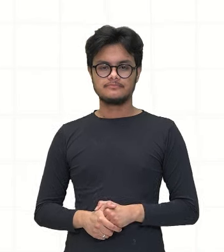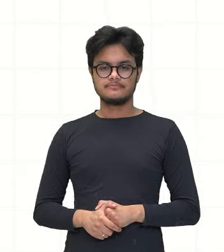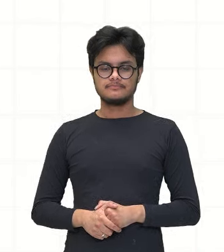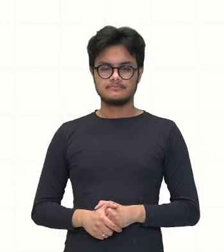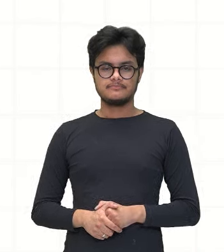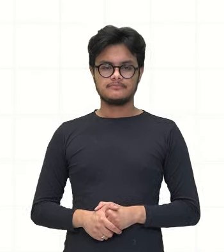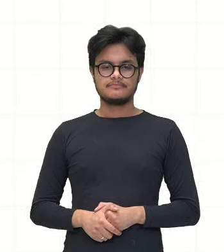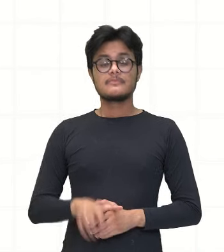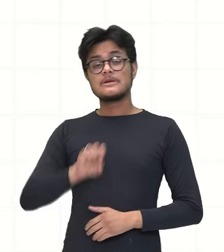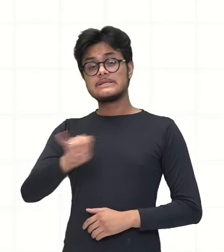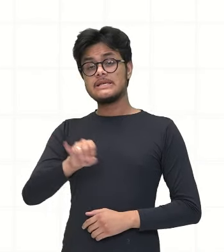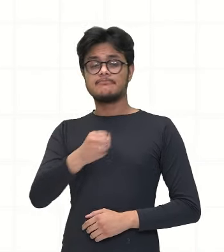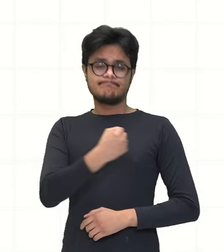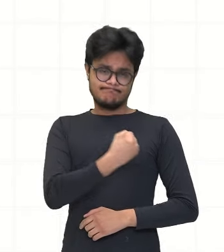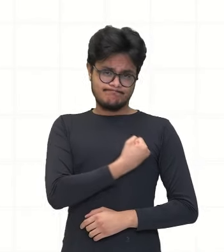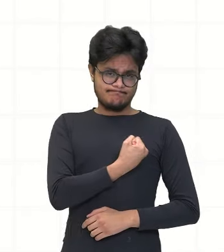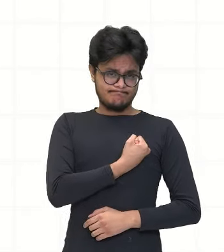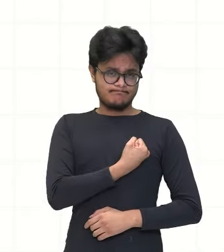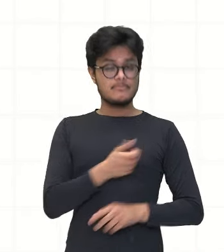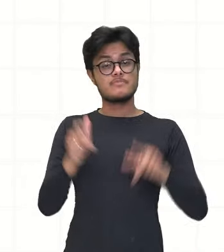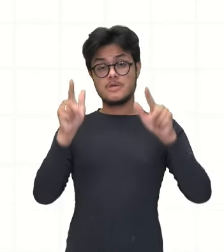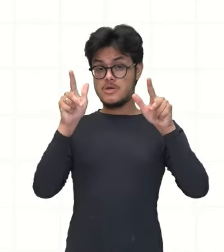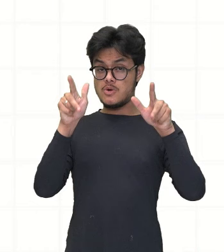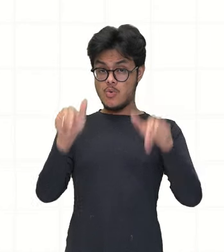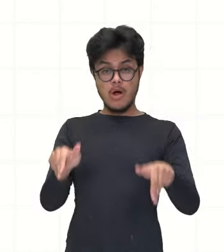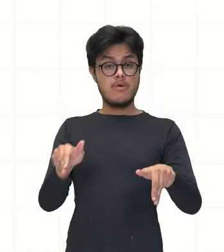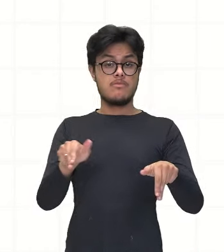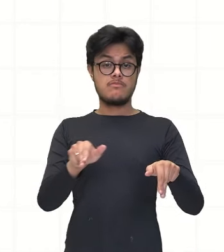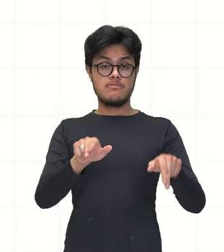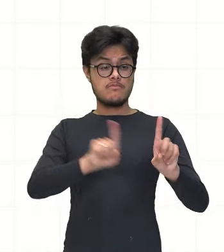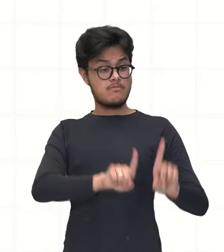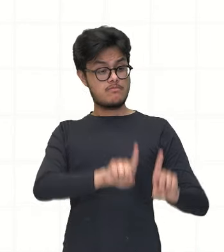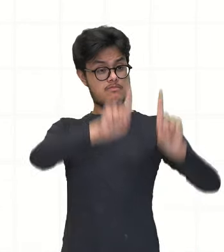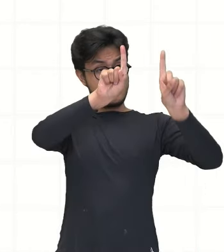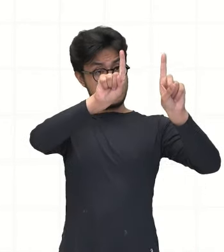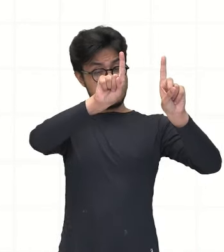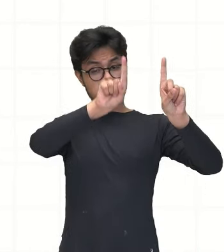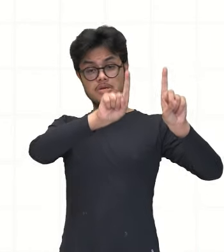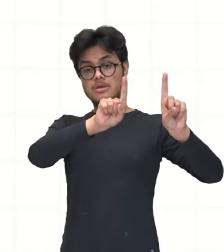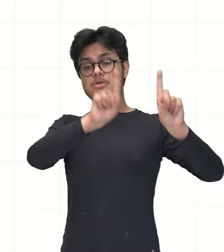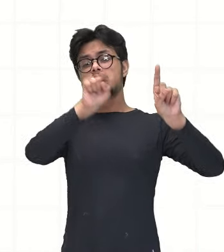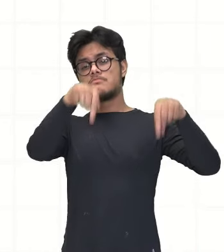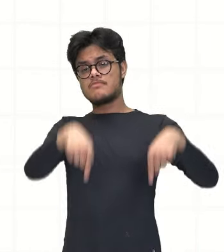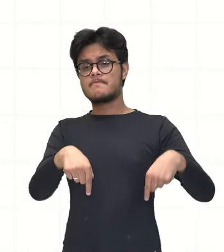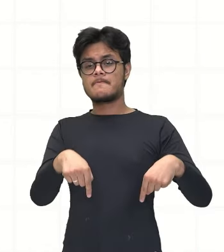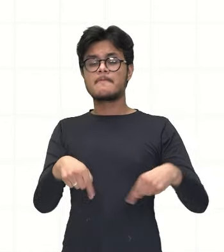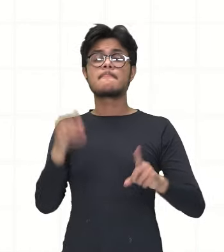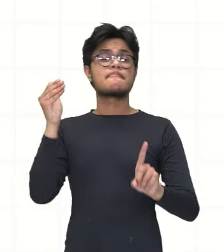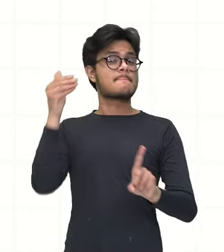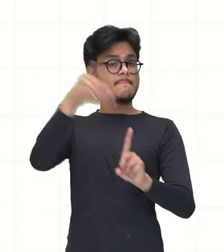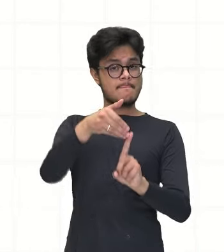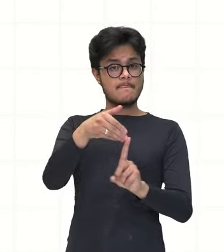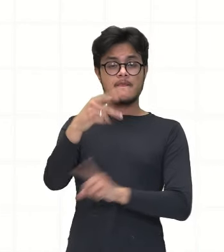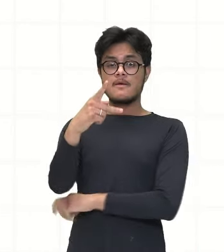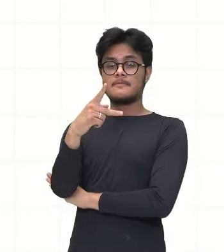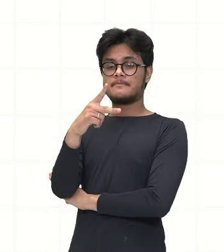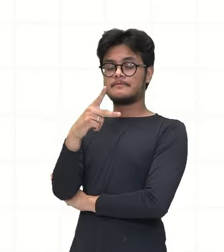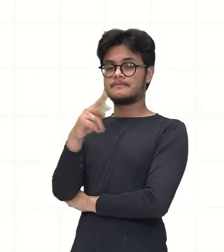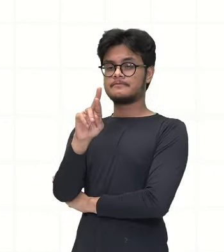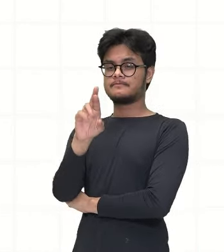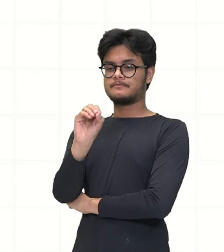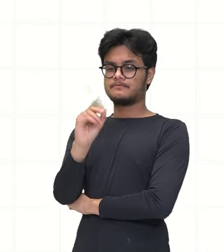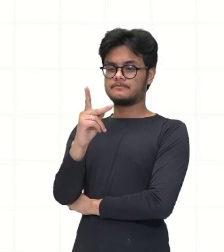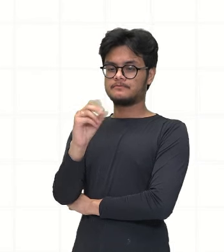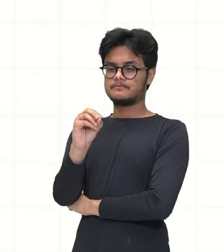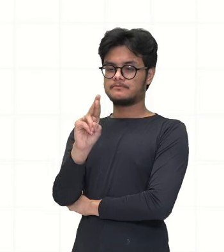variando na mesma razão, temos grandezas diretamente proporcionais. E aqui as